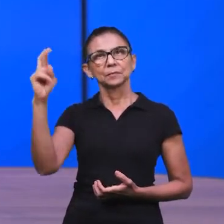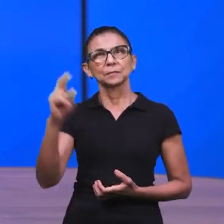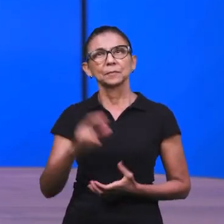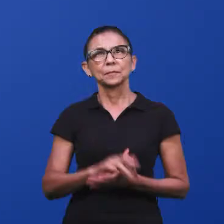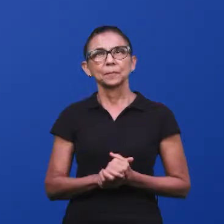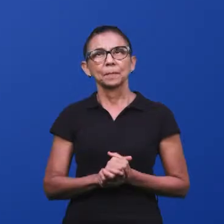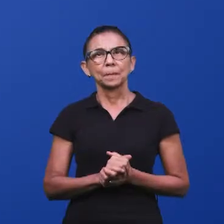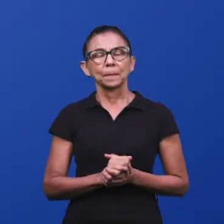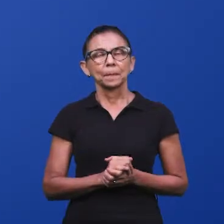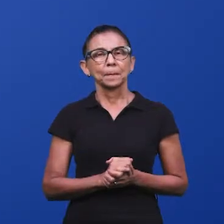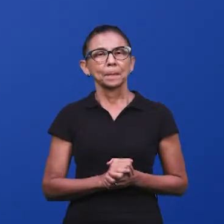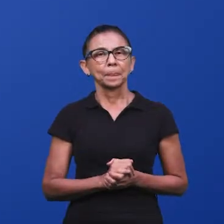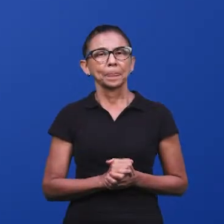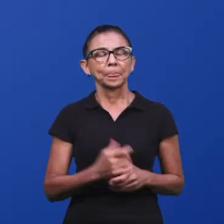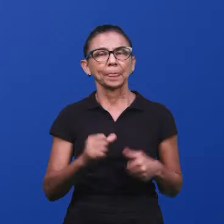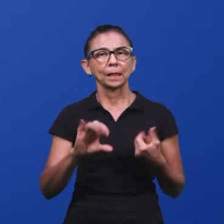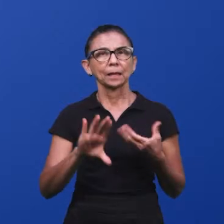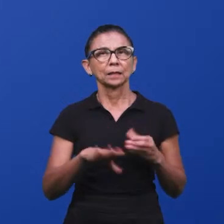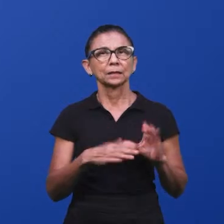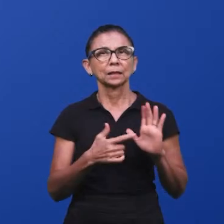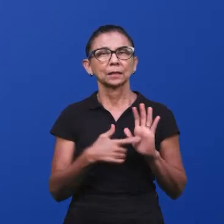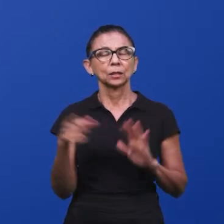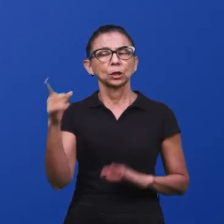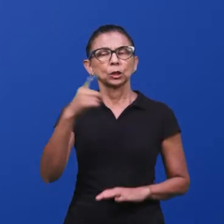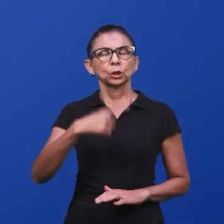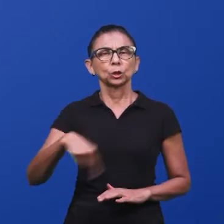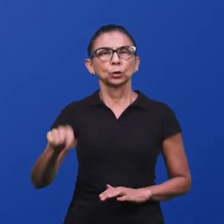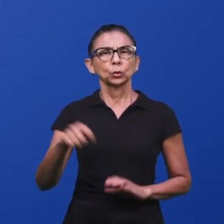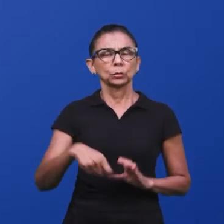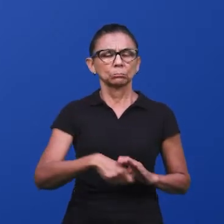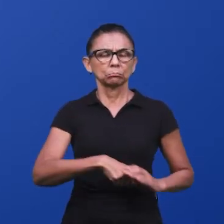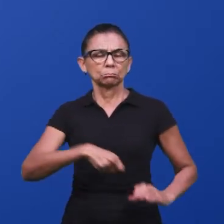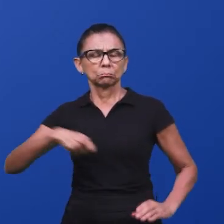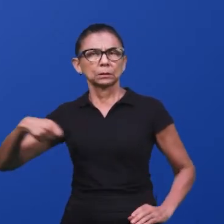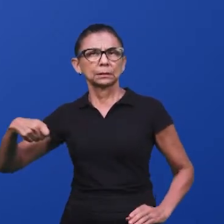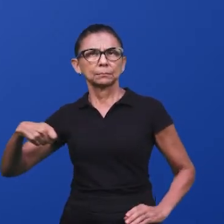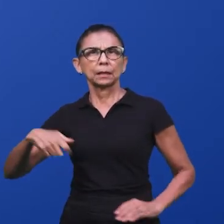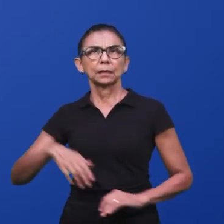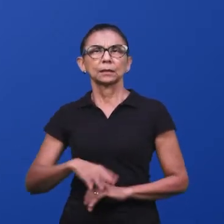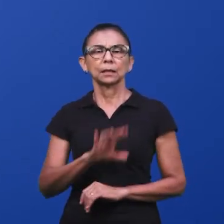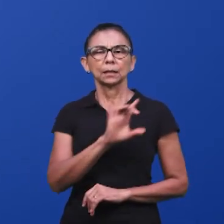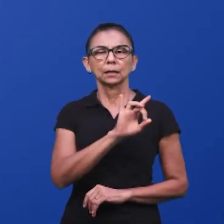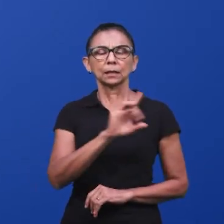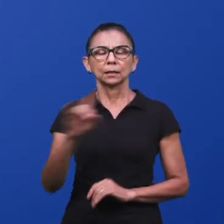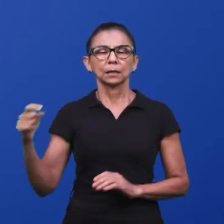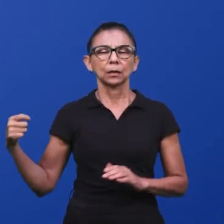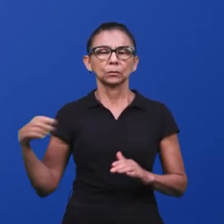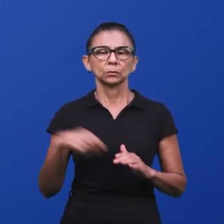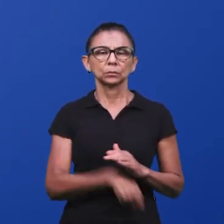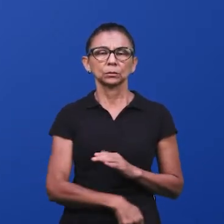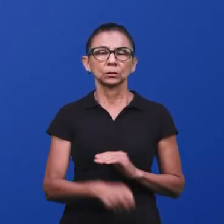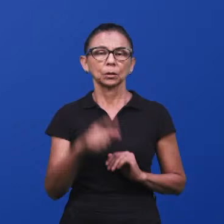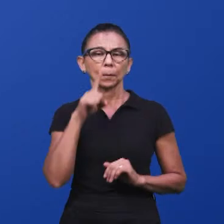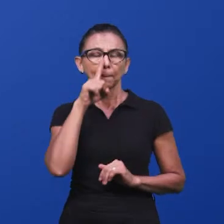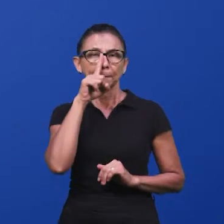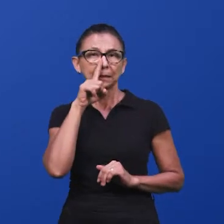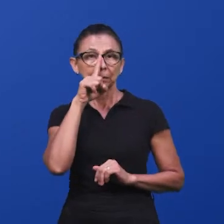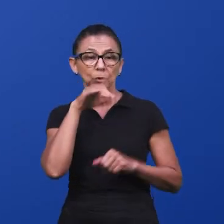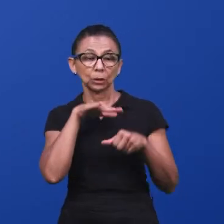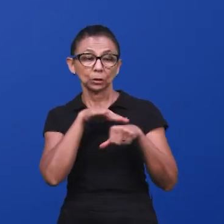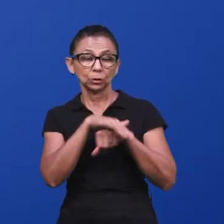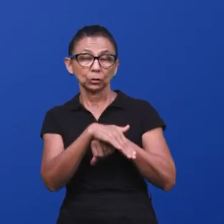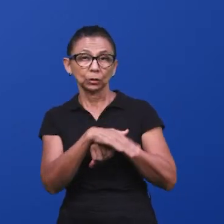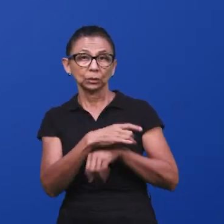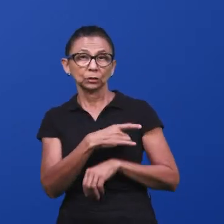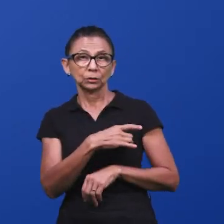companheiro. Em Cantares 3, 8, diz, todos armados de espadas, destros na guerra. Cada um com a sua espada, cinta, por causa dos temores